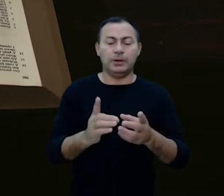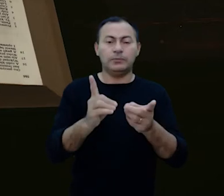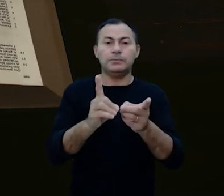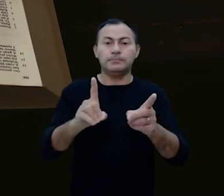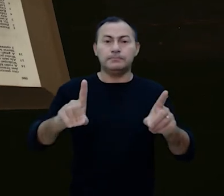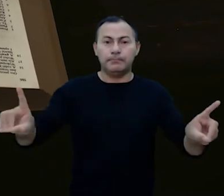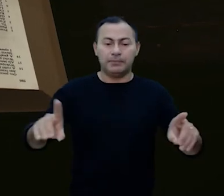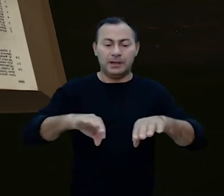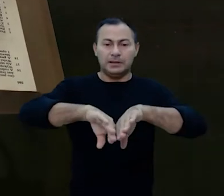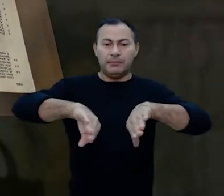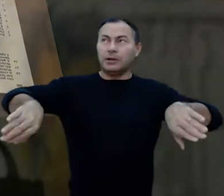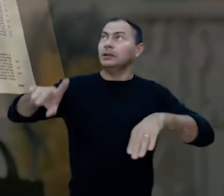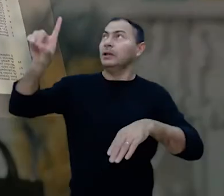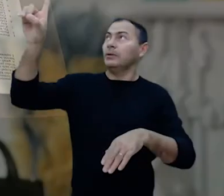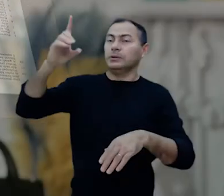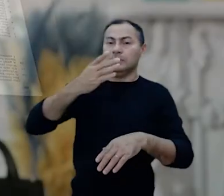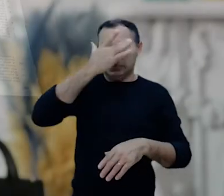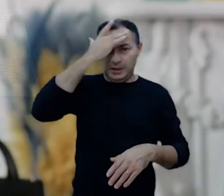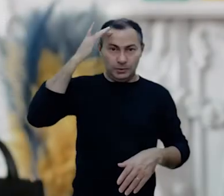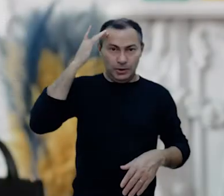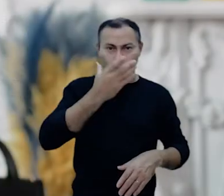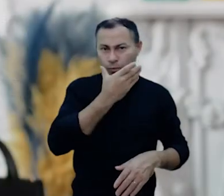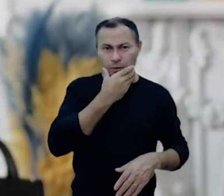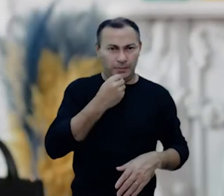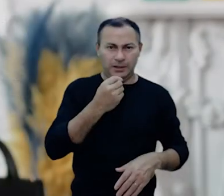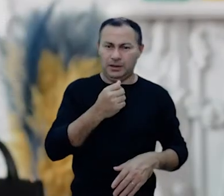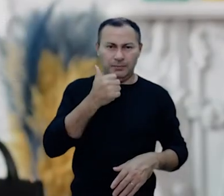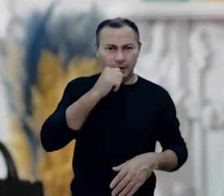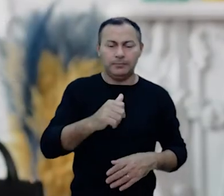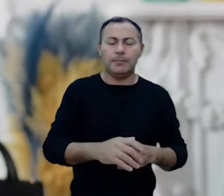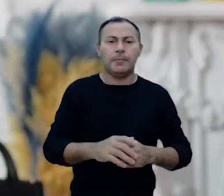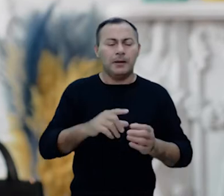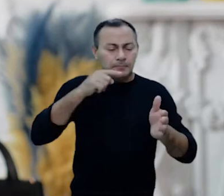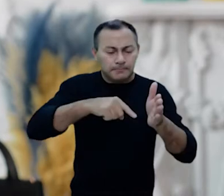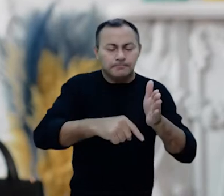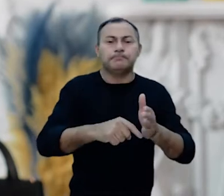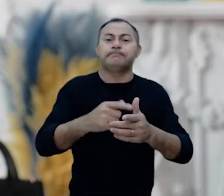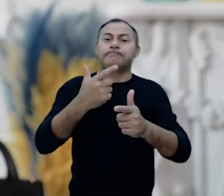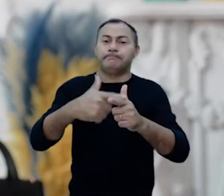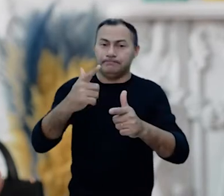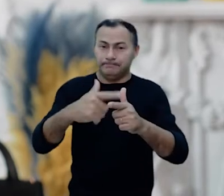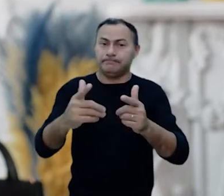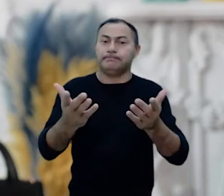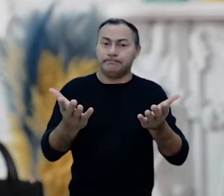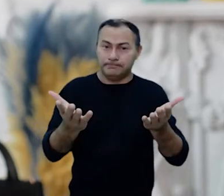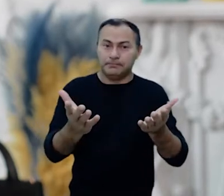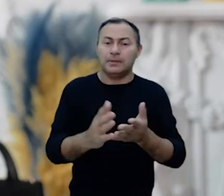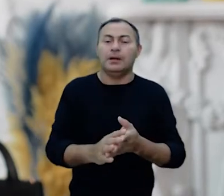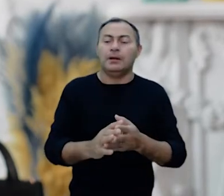é, é o divórcio, a separação entre Deus e o homem. A solução para esse fundamental problema,